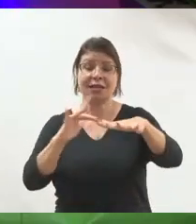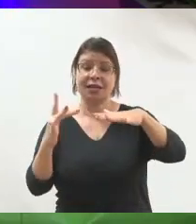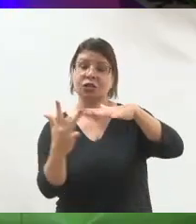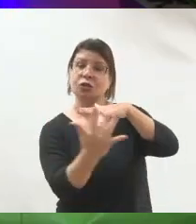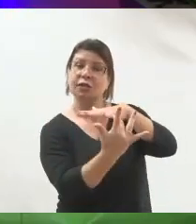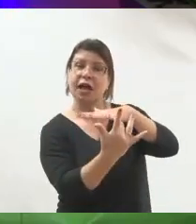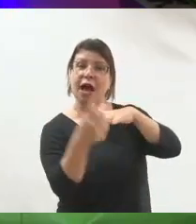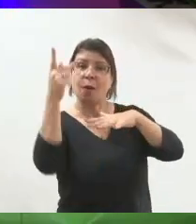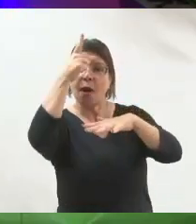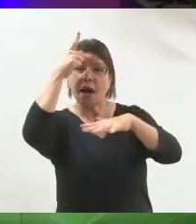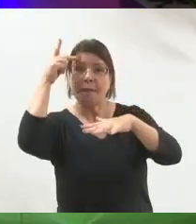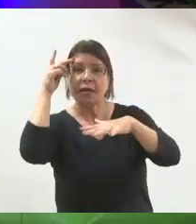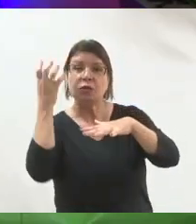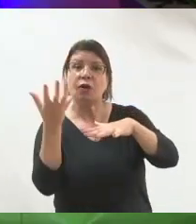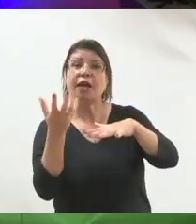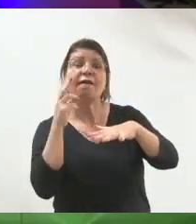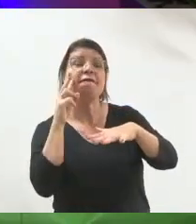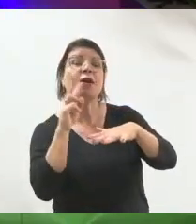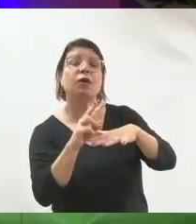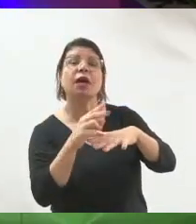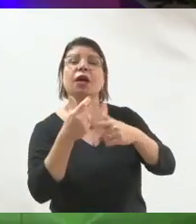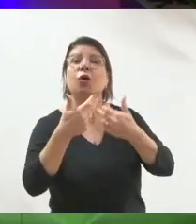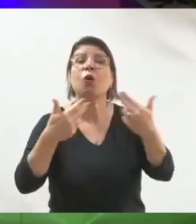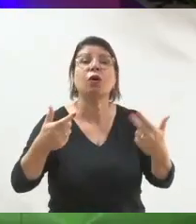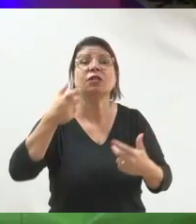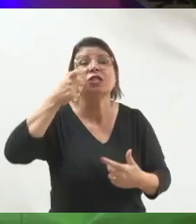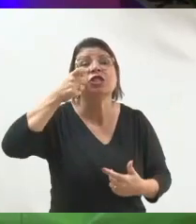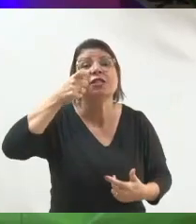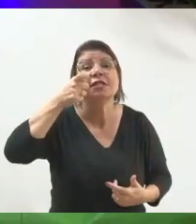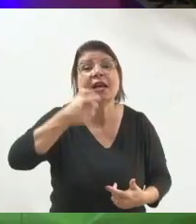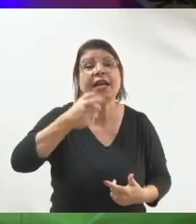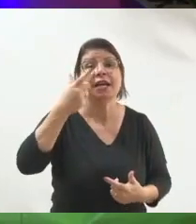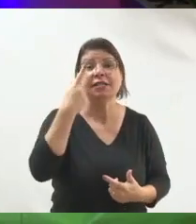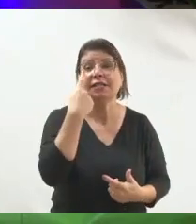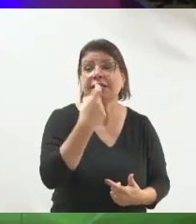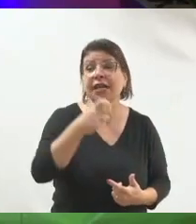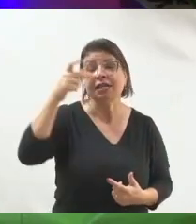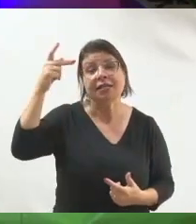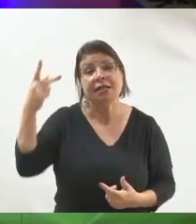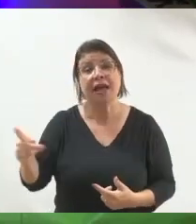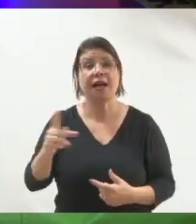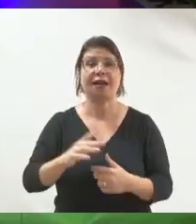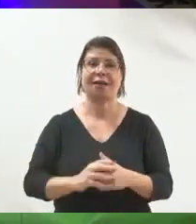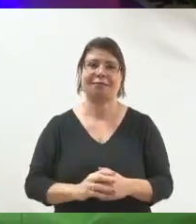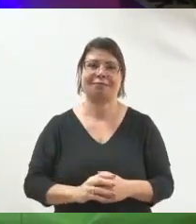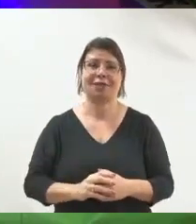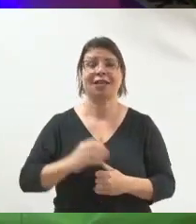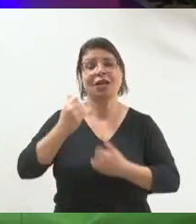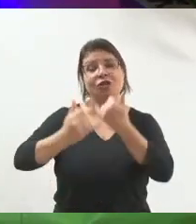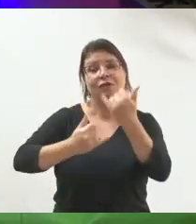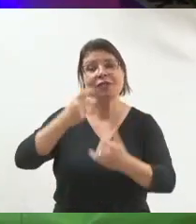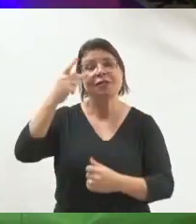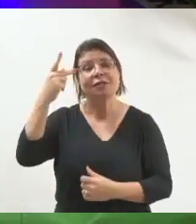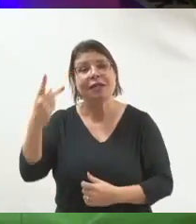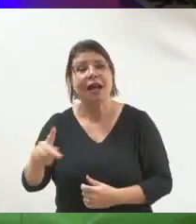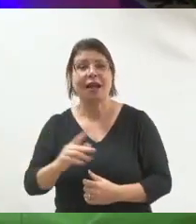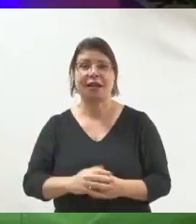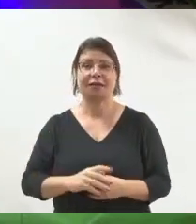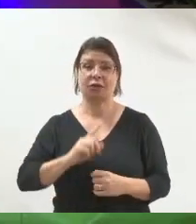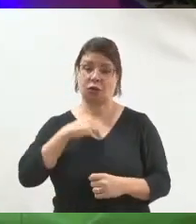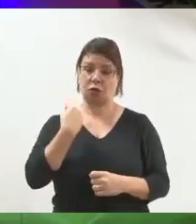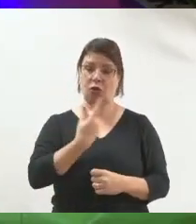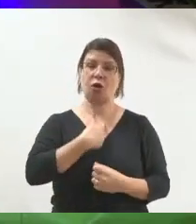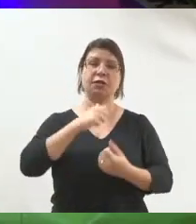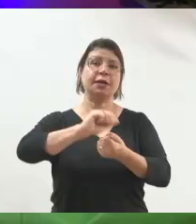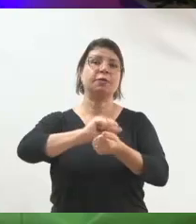a se relacionar com os amigos dela, a verem coisas divertidas para ela. Então, a gente vai se adaptando e